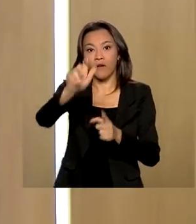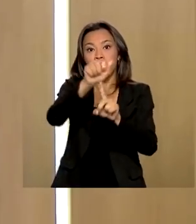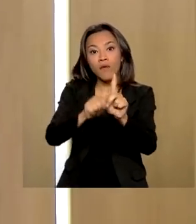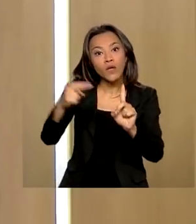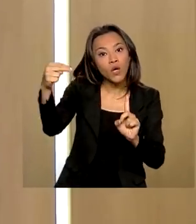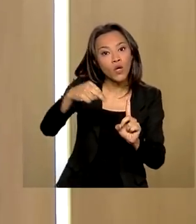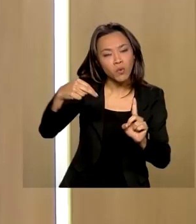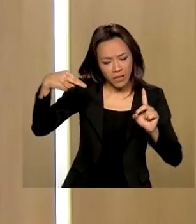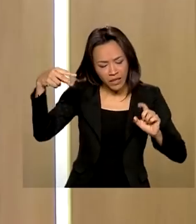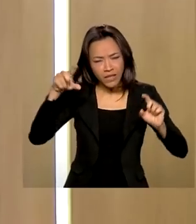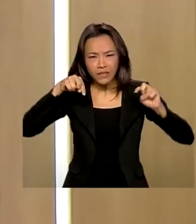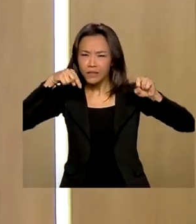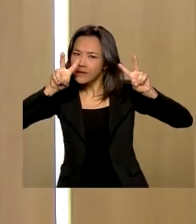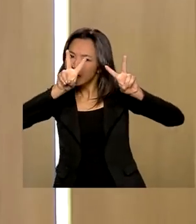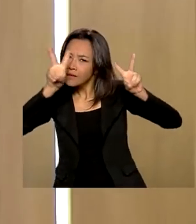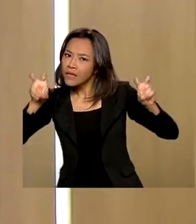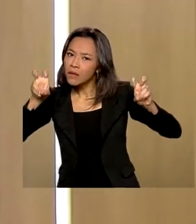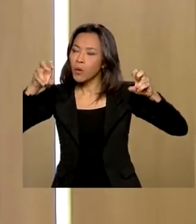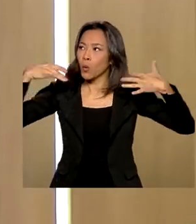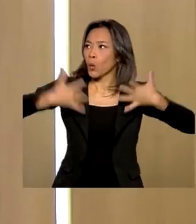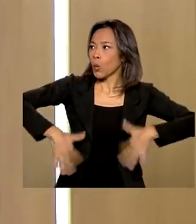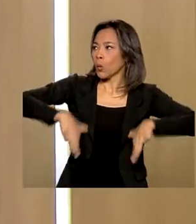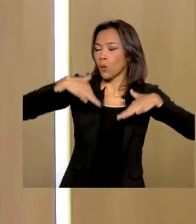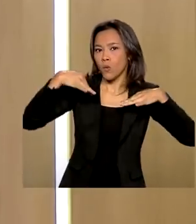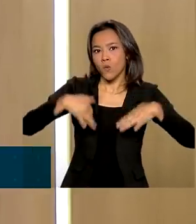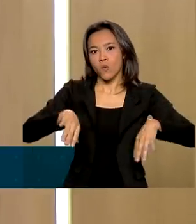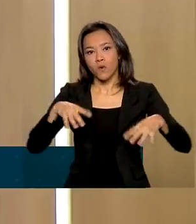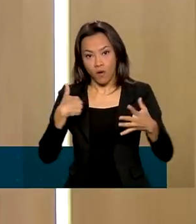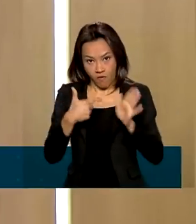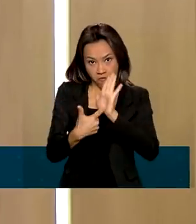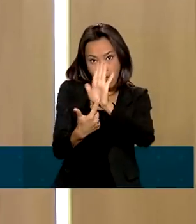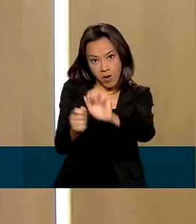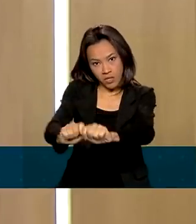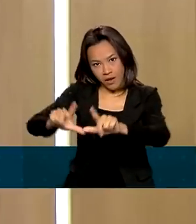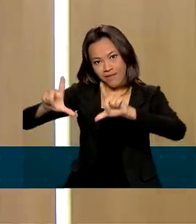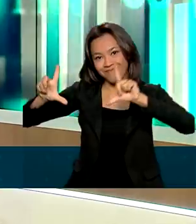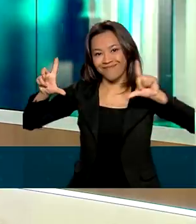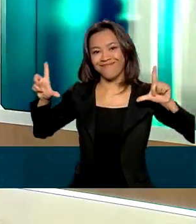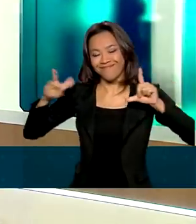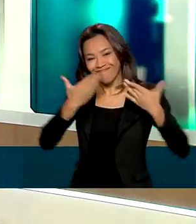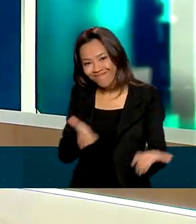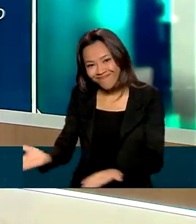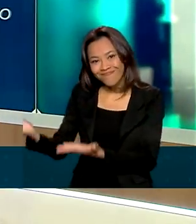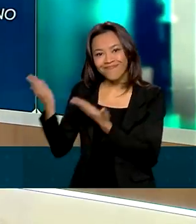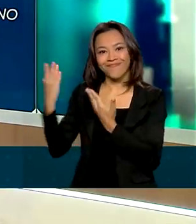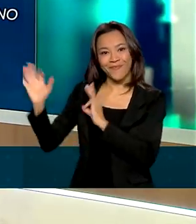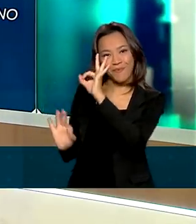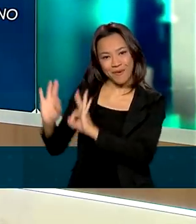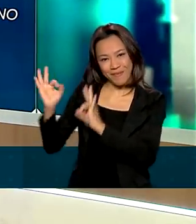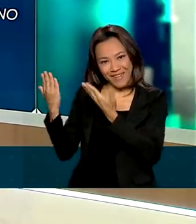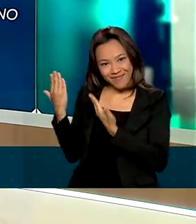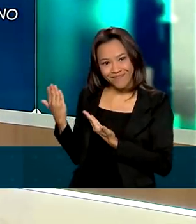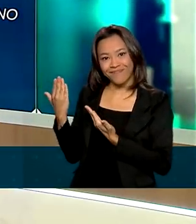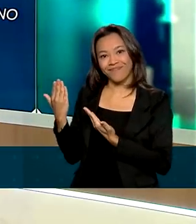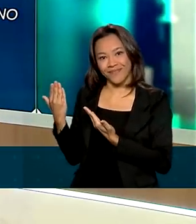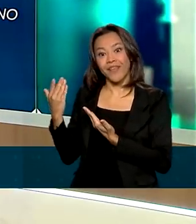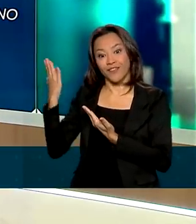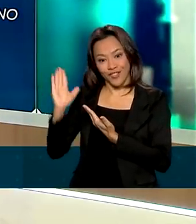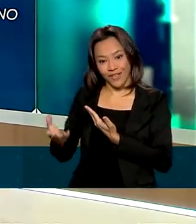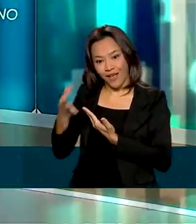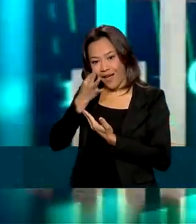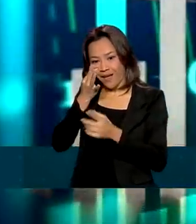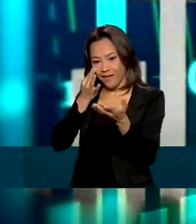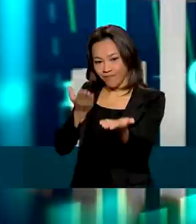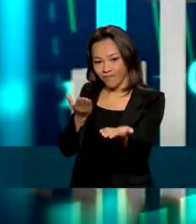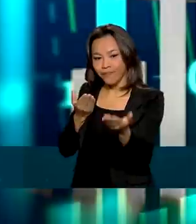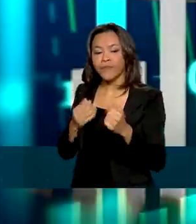para tratar de um tema tão complexo como esse, nós trouxemos uma arte para você, telespectador, preparado pela nossa equipe de produção. E a arte já está